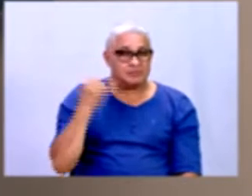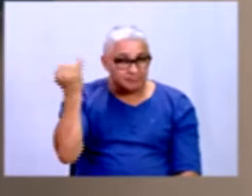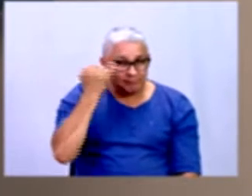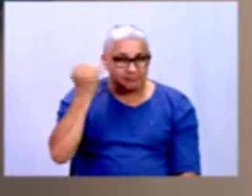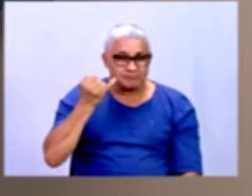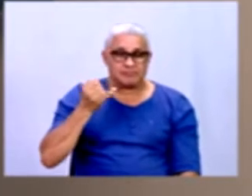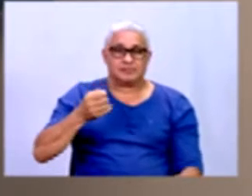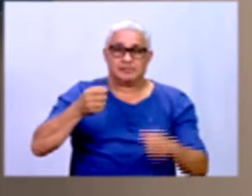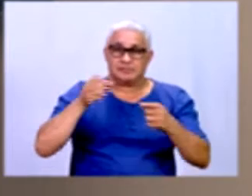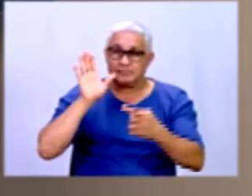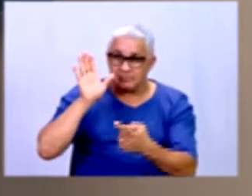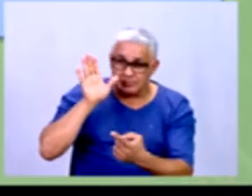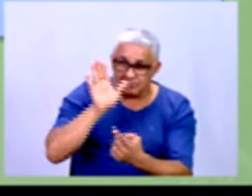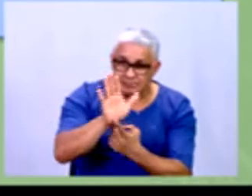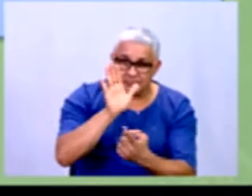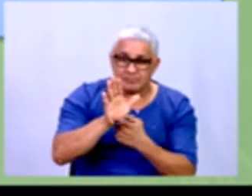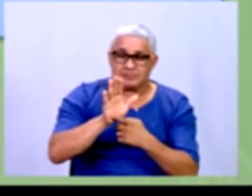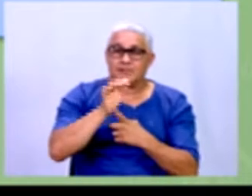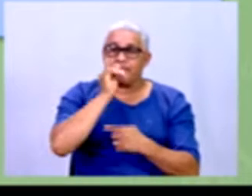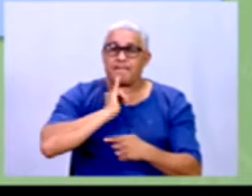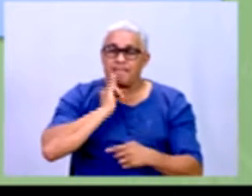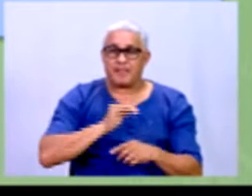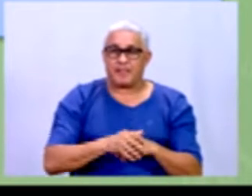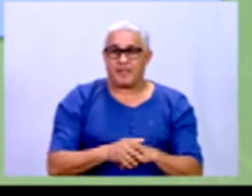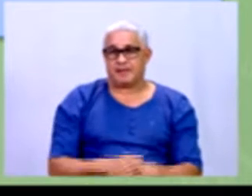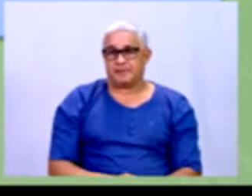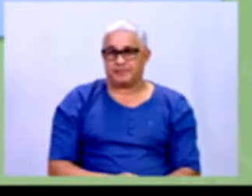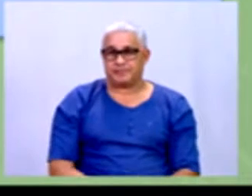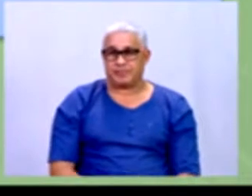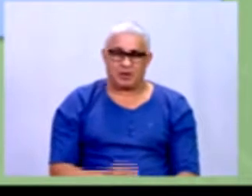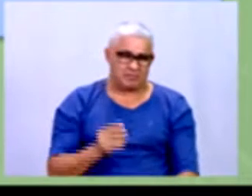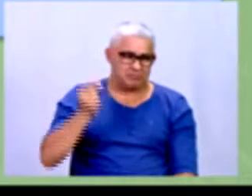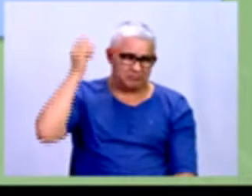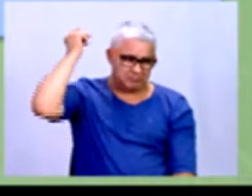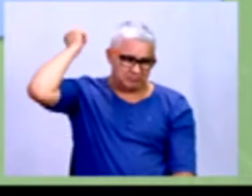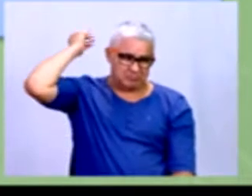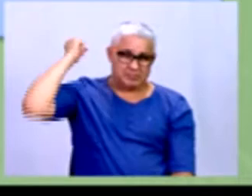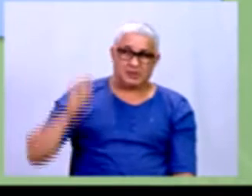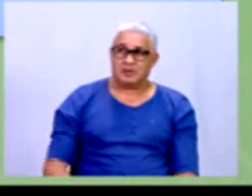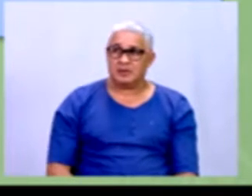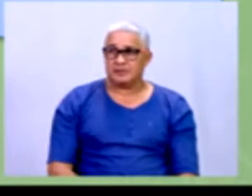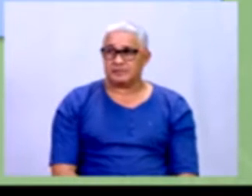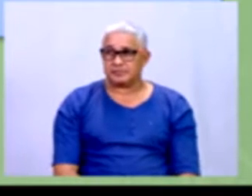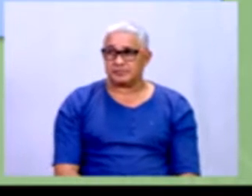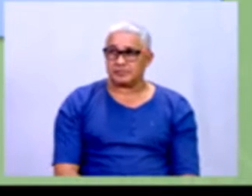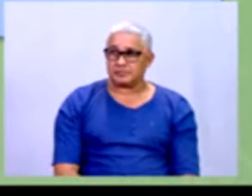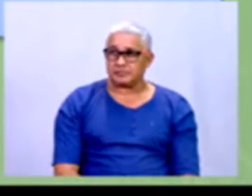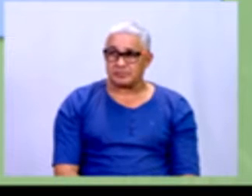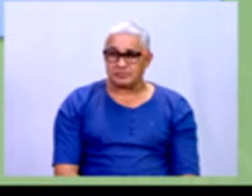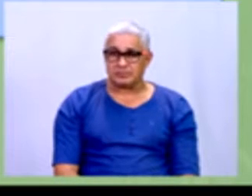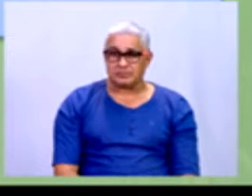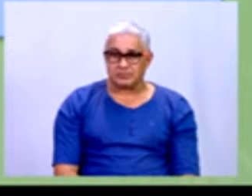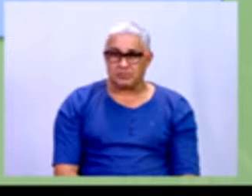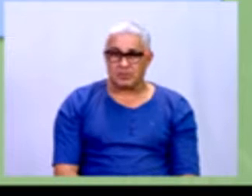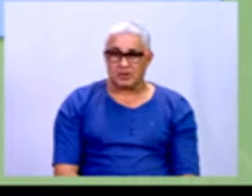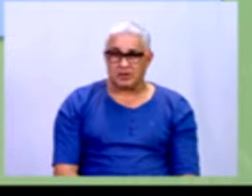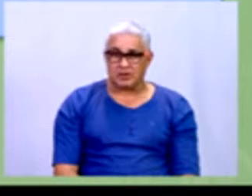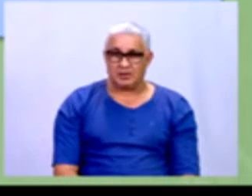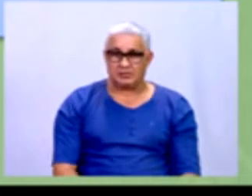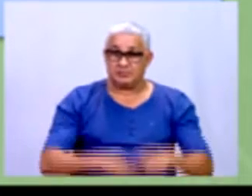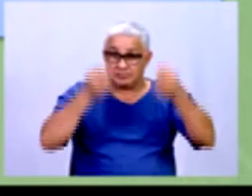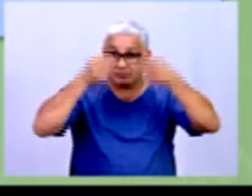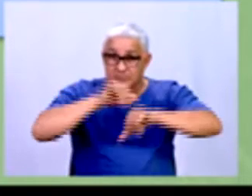né? Falando aqui um pouco da estatística milenar, Diversas evidências indicam que vários povos,